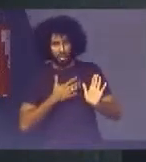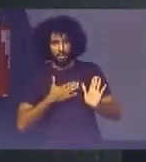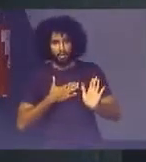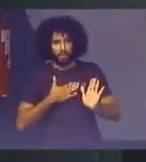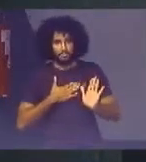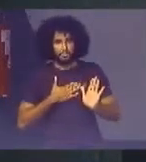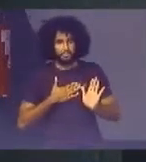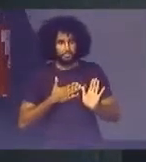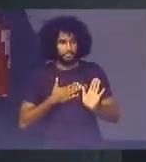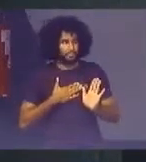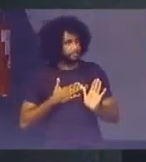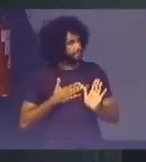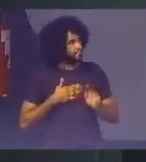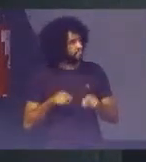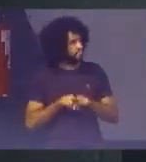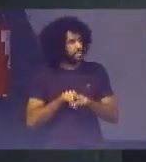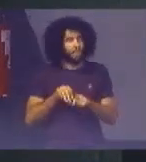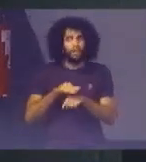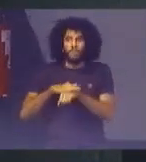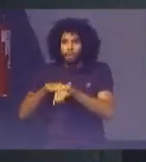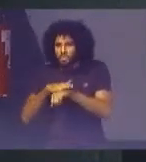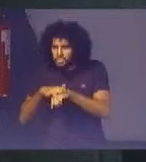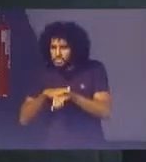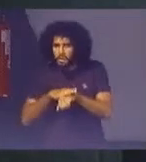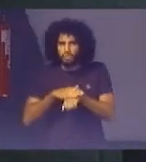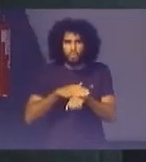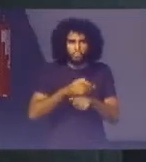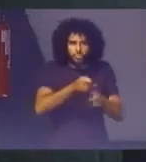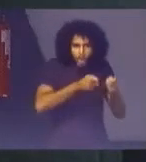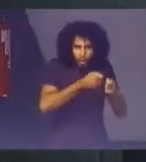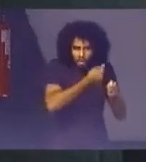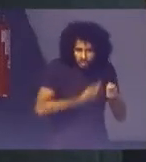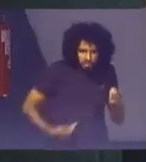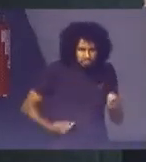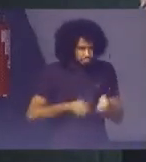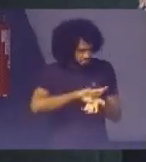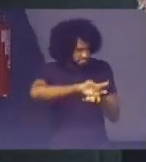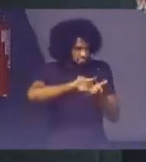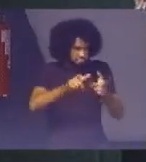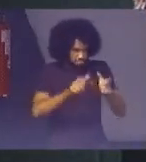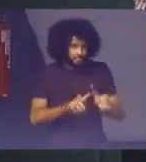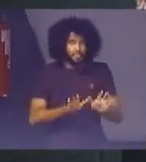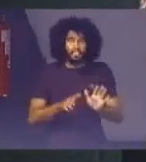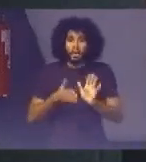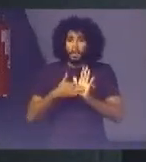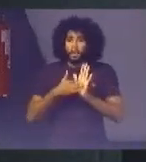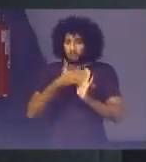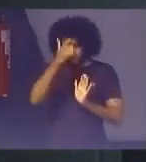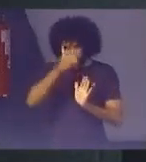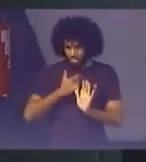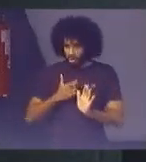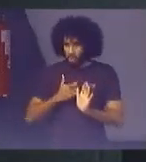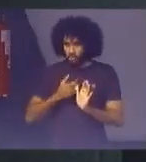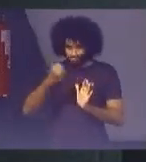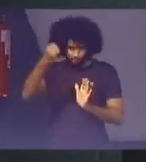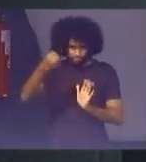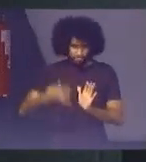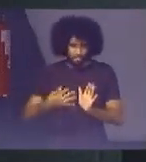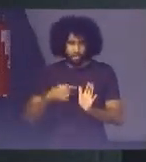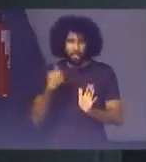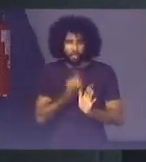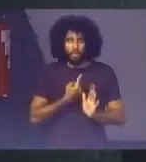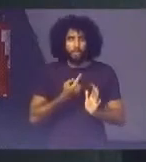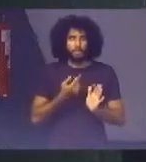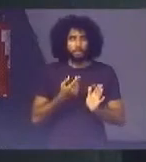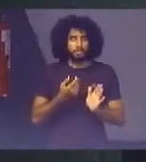E aí Conversando também Com a rede de governança Com os tribunais E tudo mais A proposta que faço E acredito que aí Nós iríamos